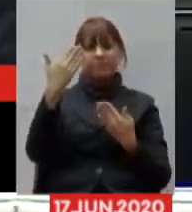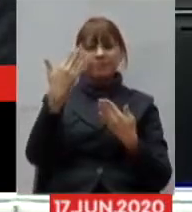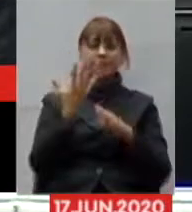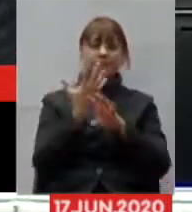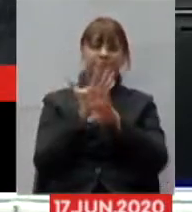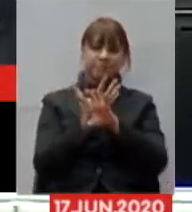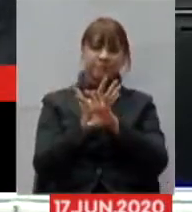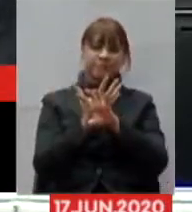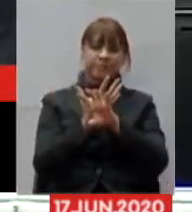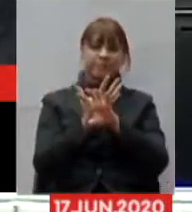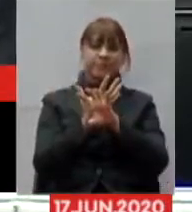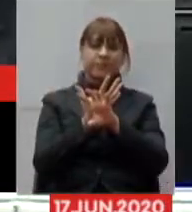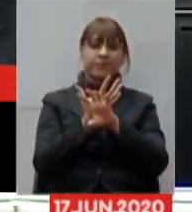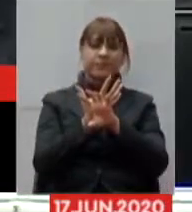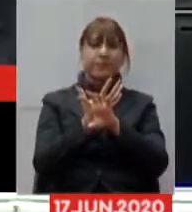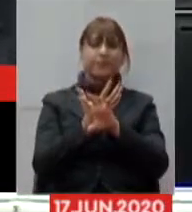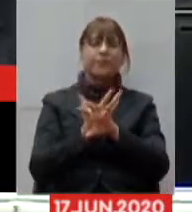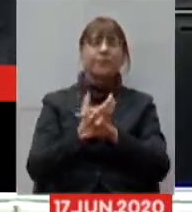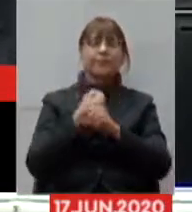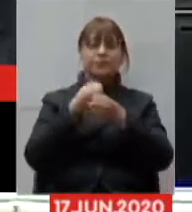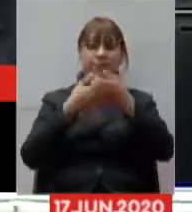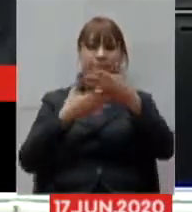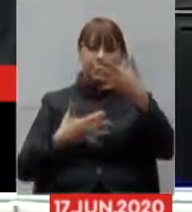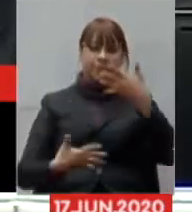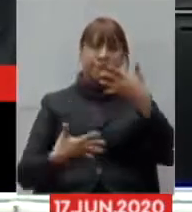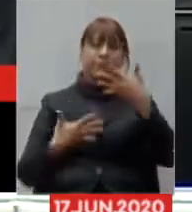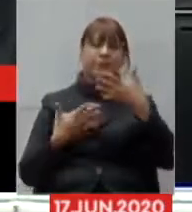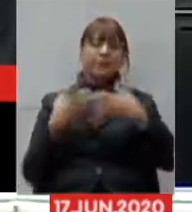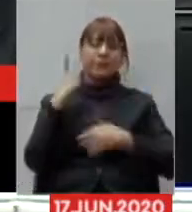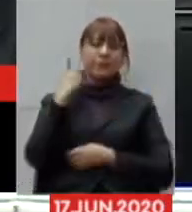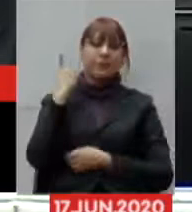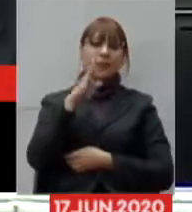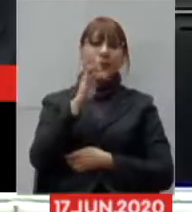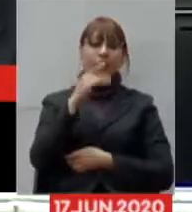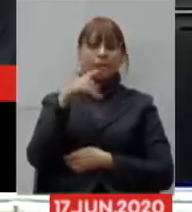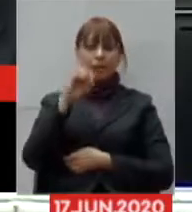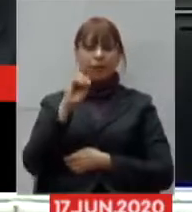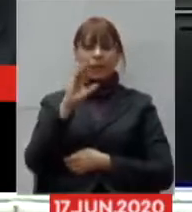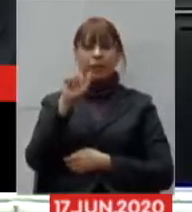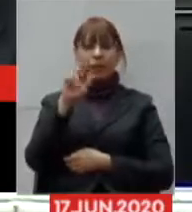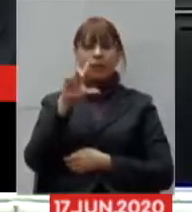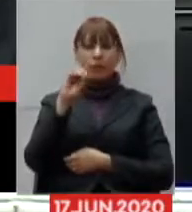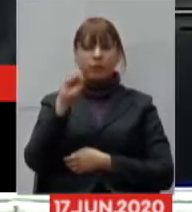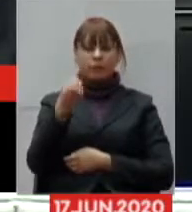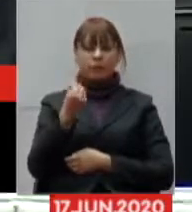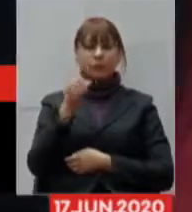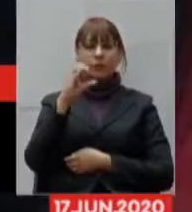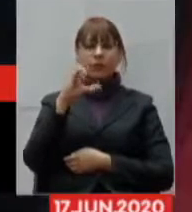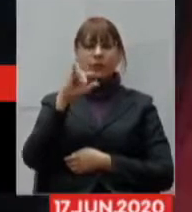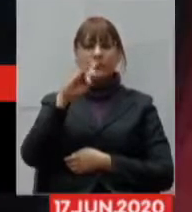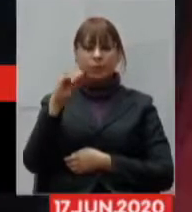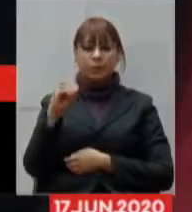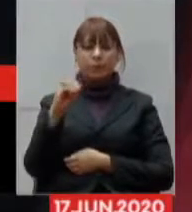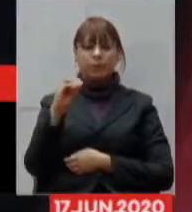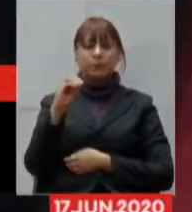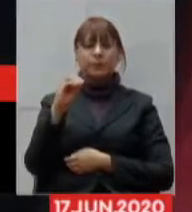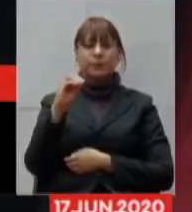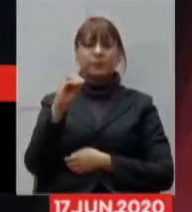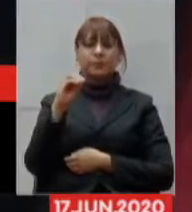remota dos seguintes parlamentares, deputado Betão, deputado Carlos Pimenta, deputado Celíndice Trocel,